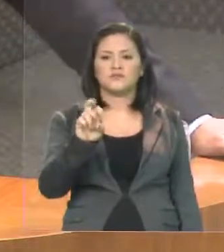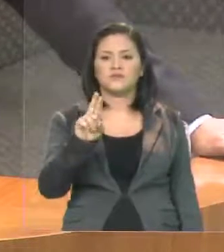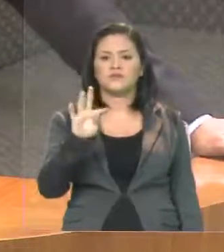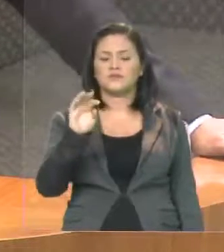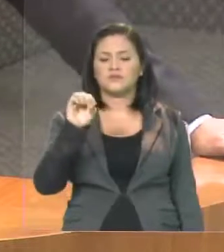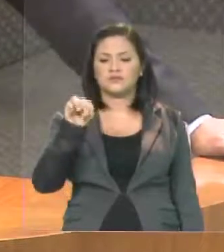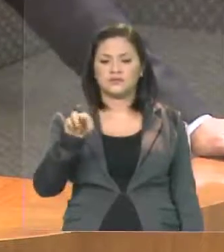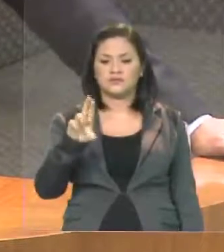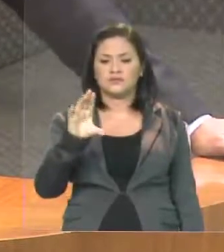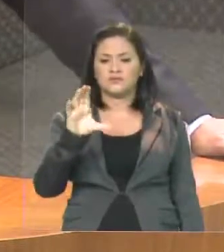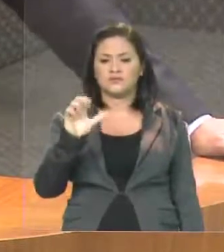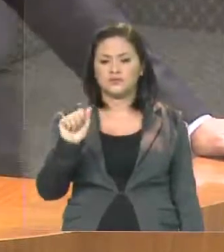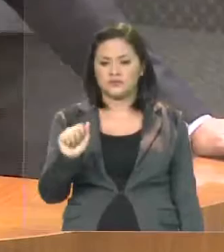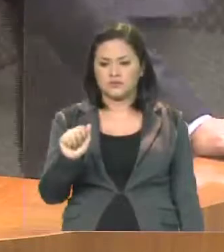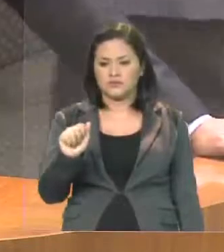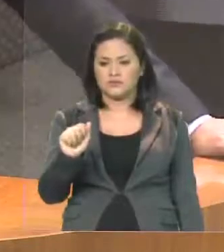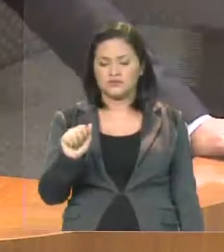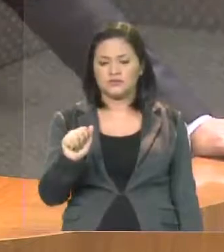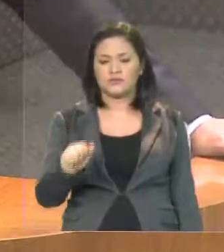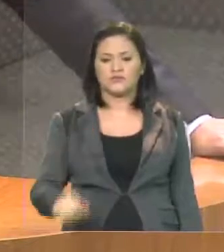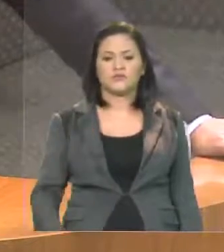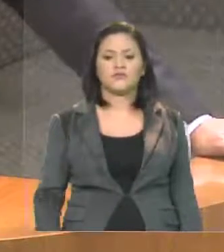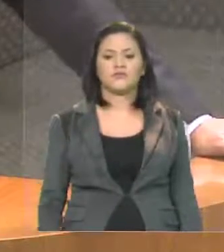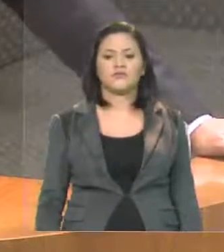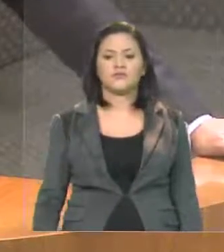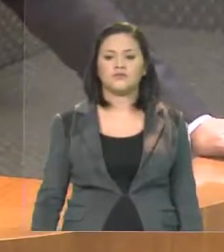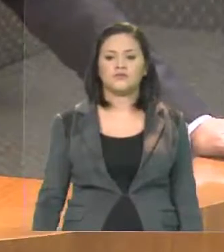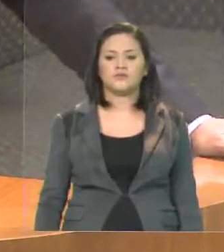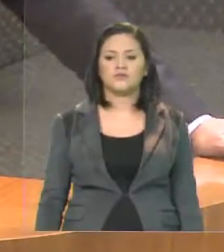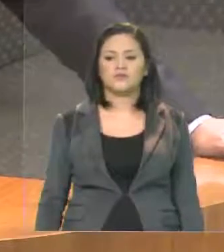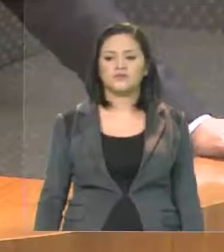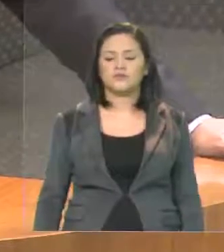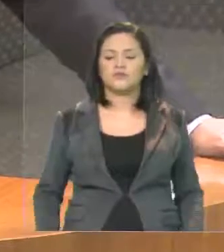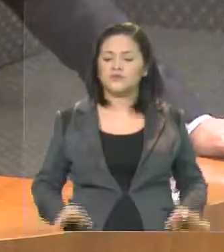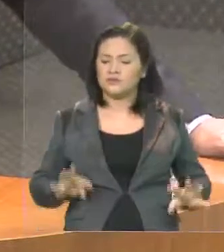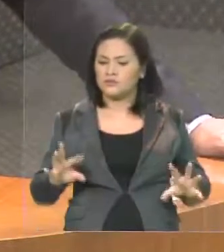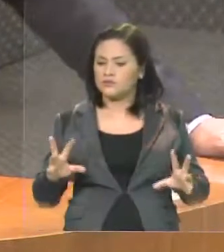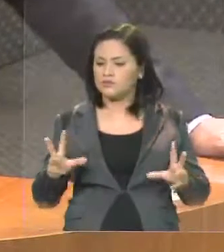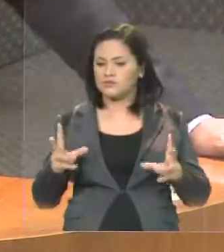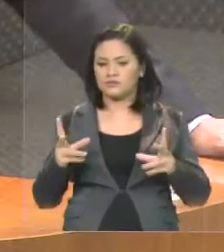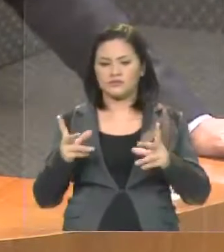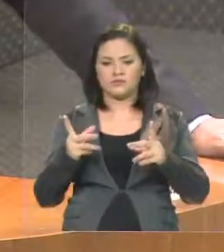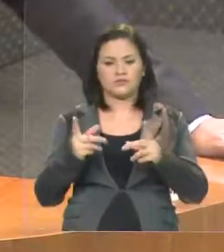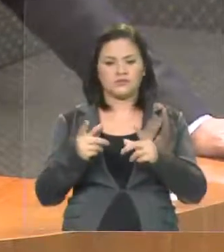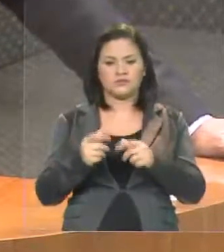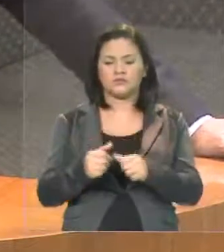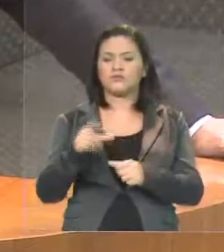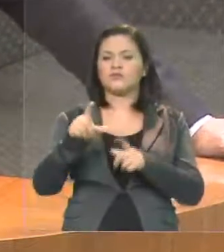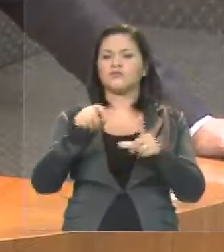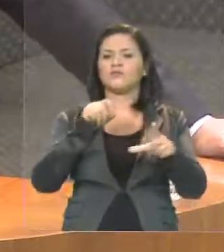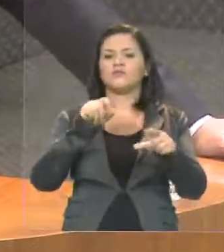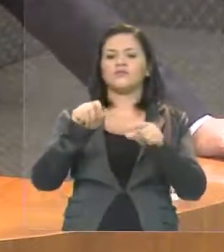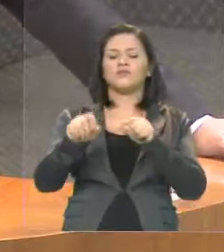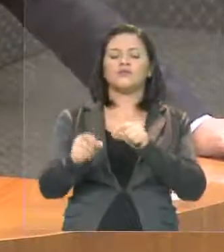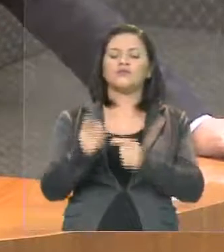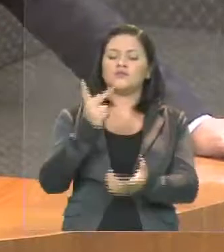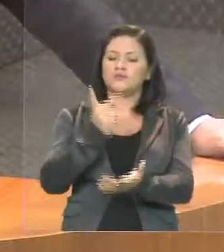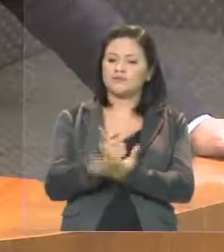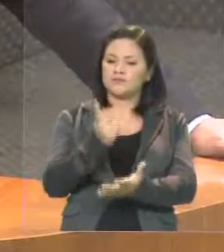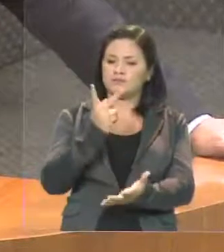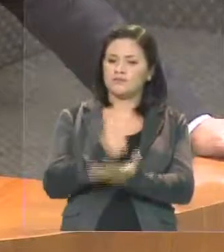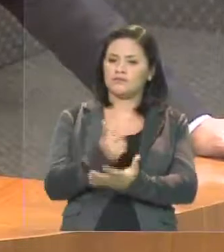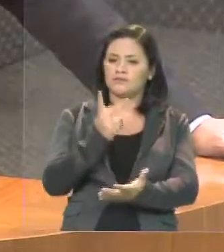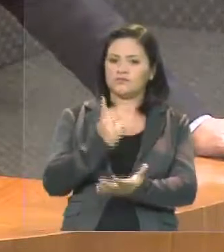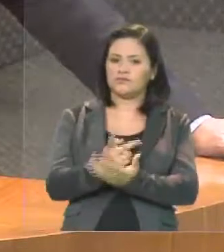sem, no entanto, manifestar outro posicionamento no sentido de outro senador ou no